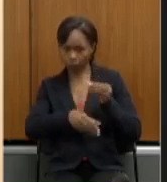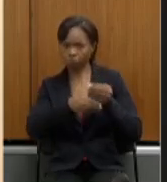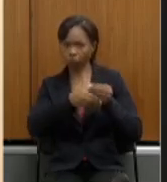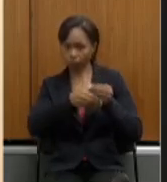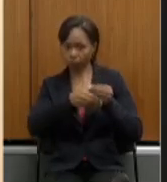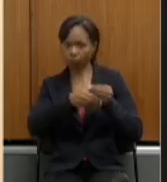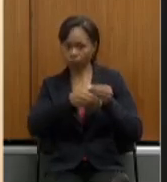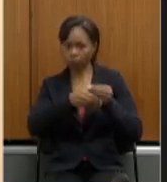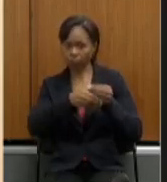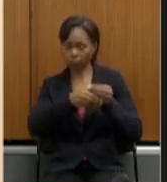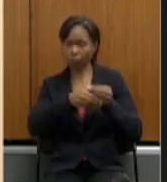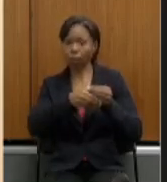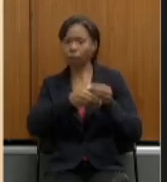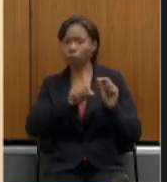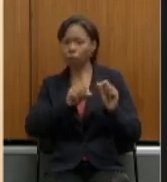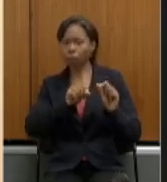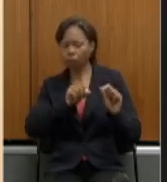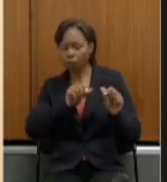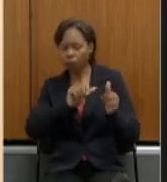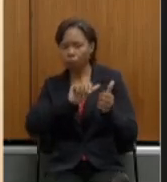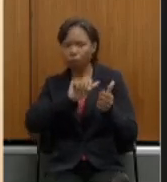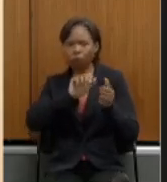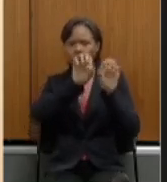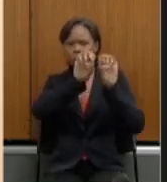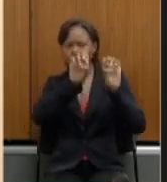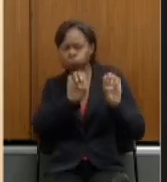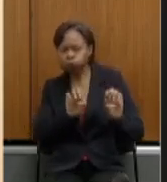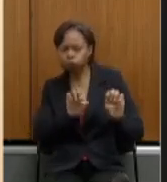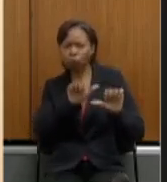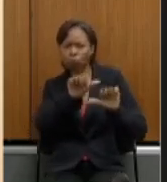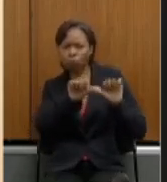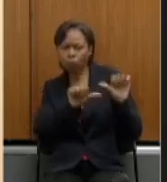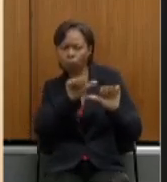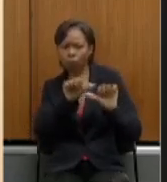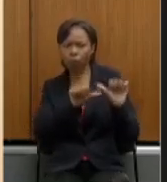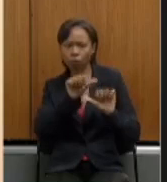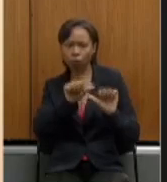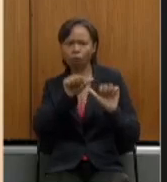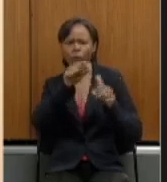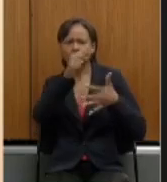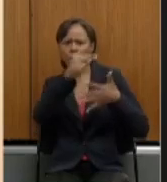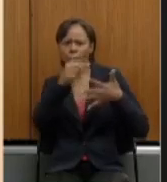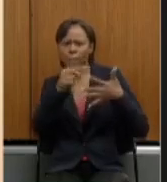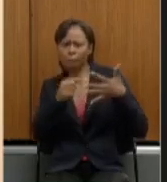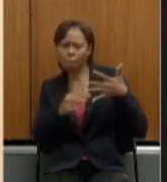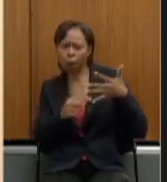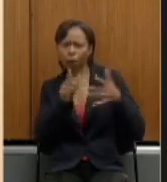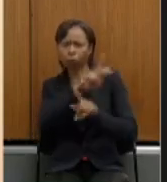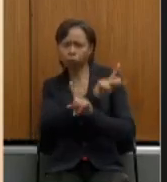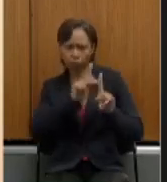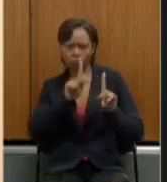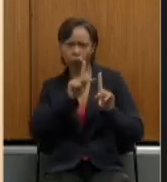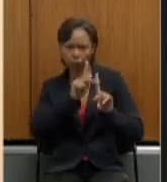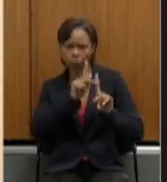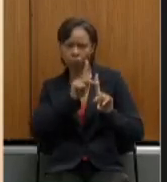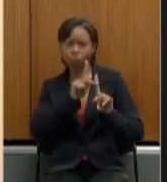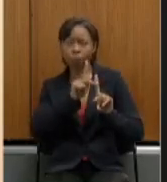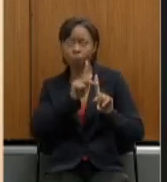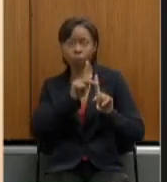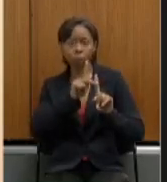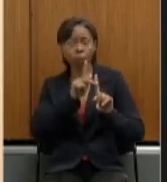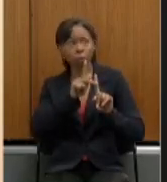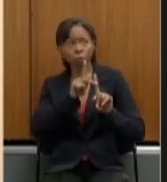reestruturou diversos dos pontos da reforma previdenciária ressalvados aqueles